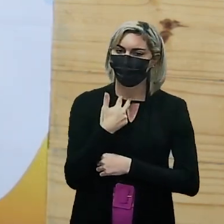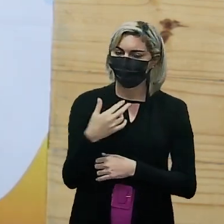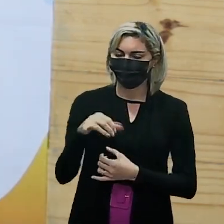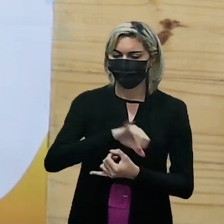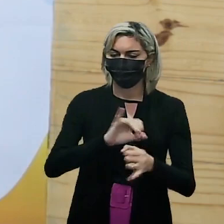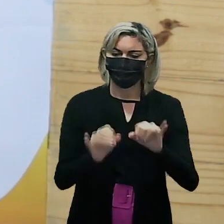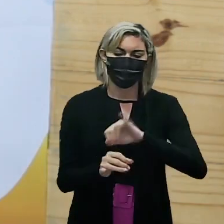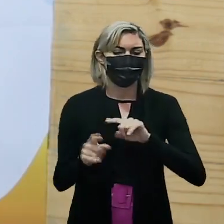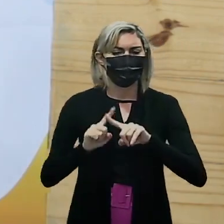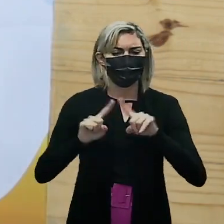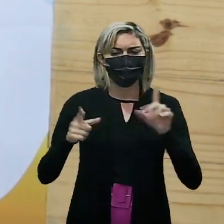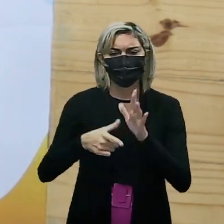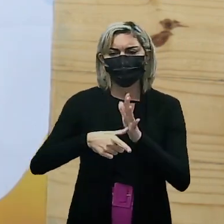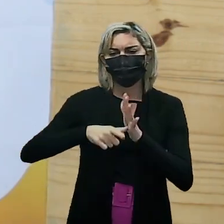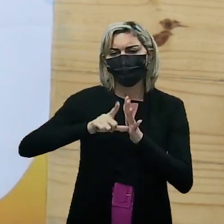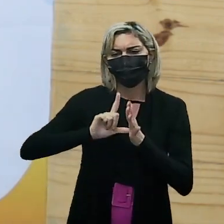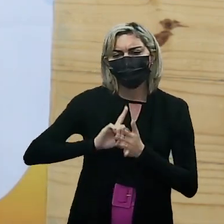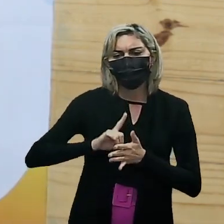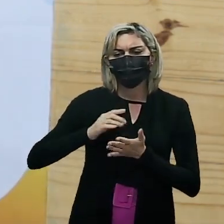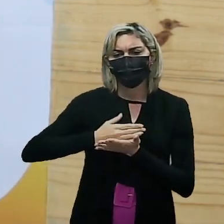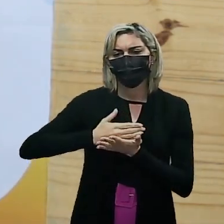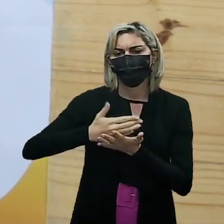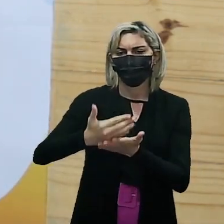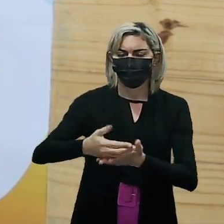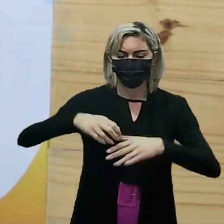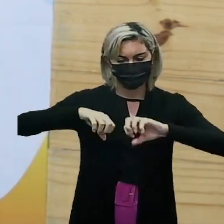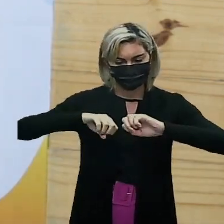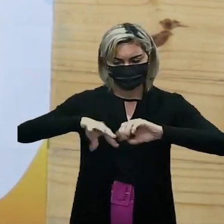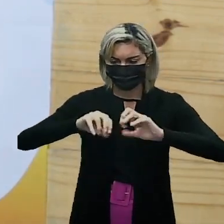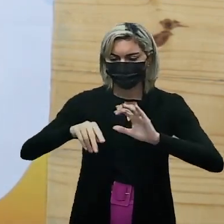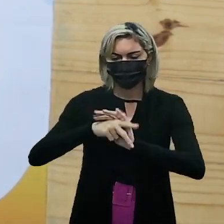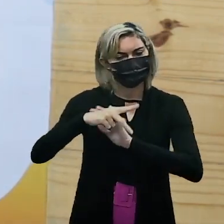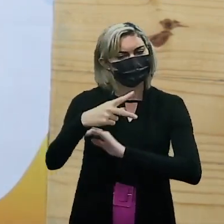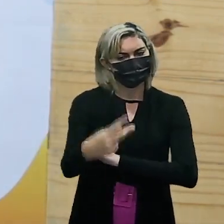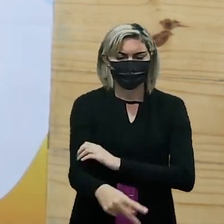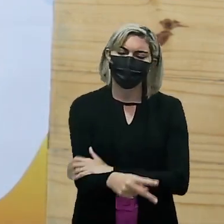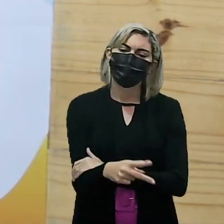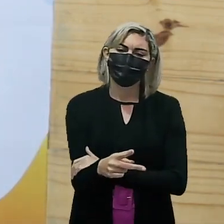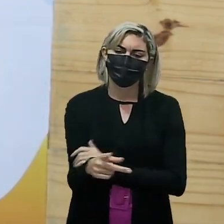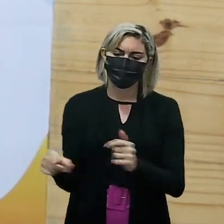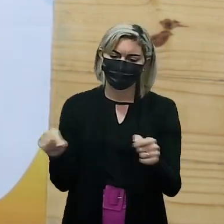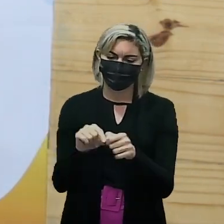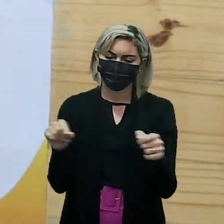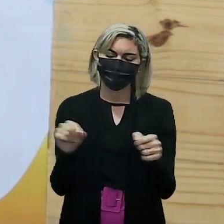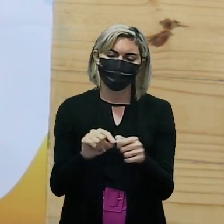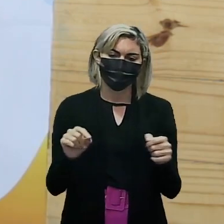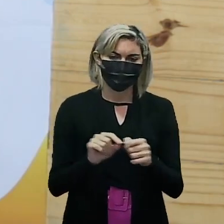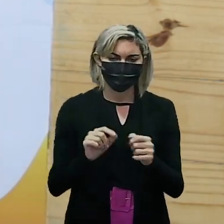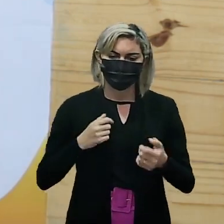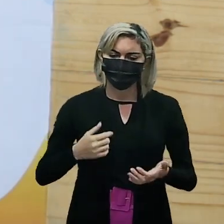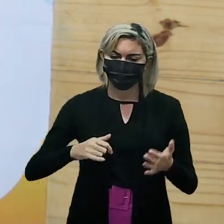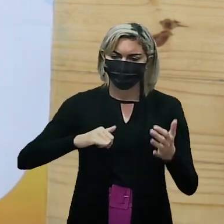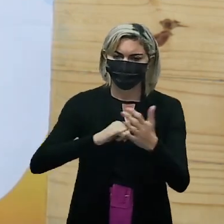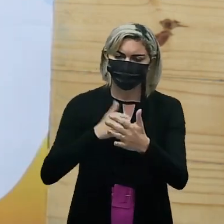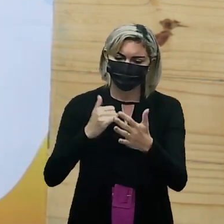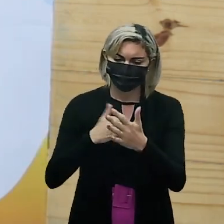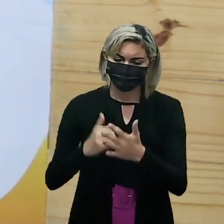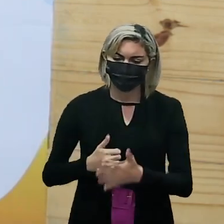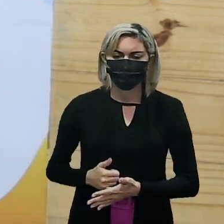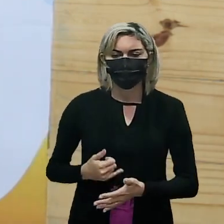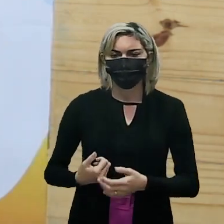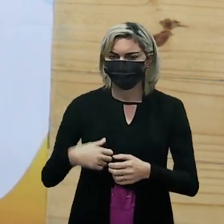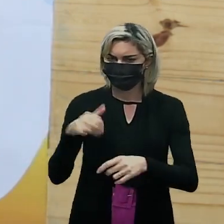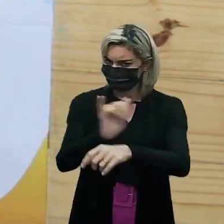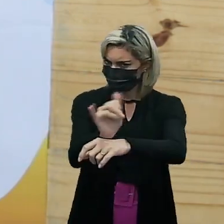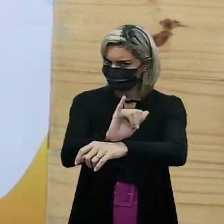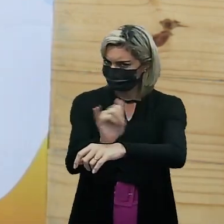Mas antes da gente começar a aula propriamente dita Faz o seguinte Se inscreve aí, se você está assistindo pelo